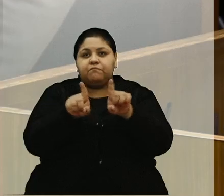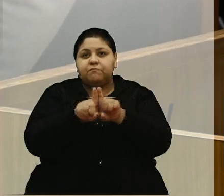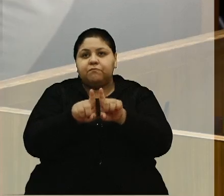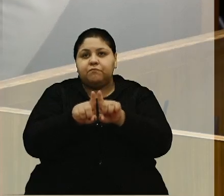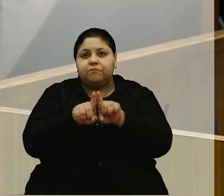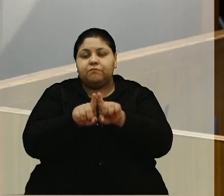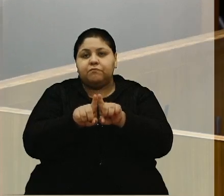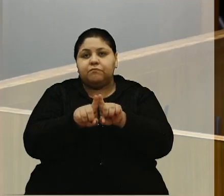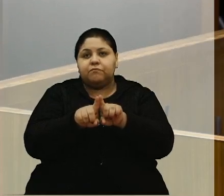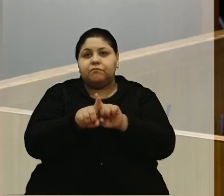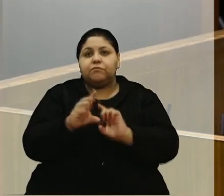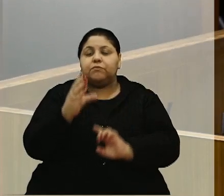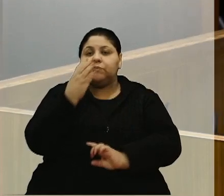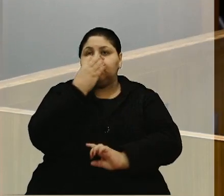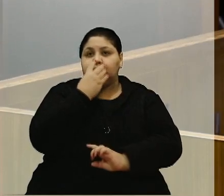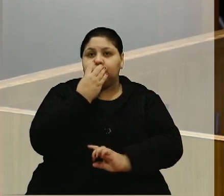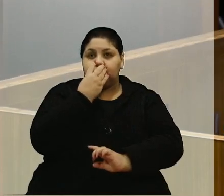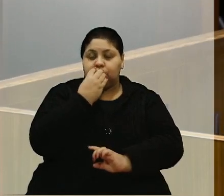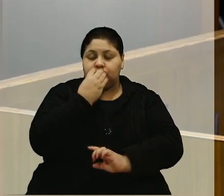colega Camilhas,